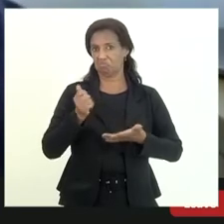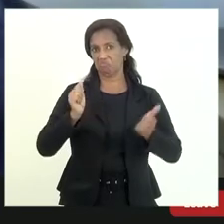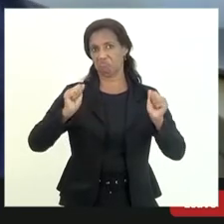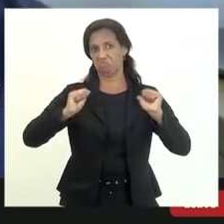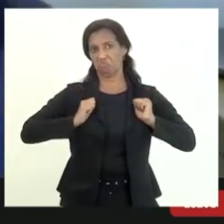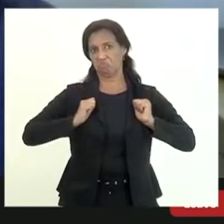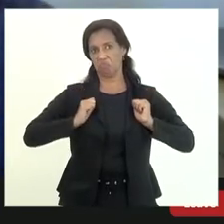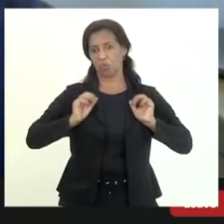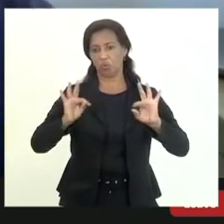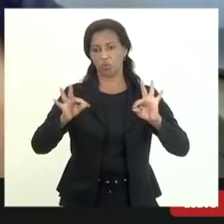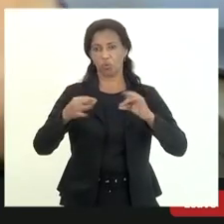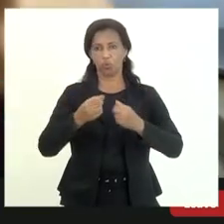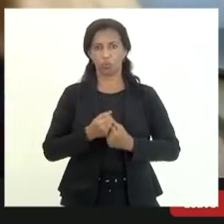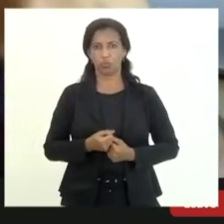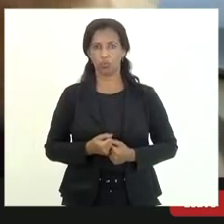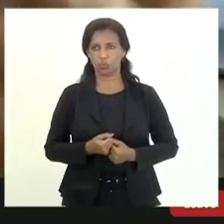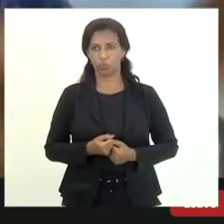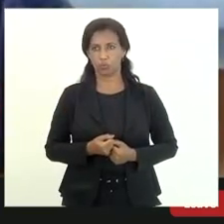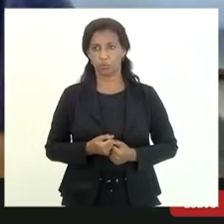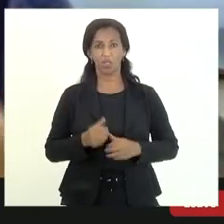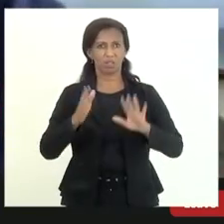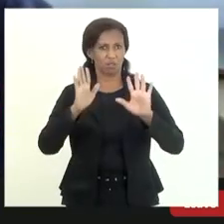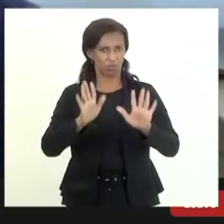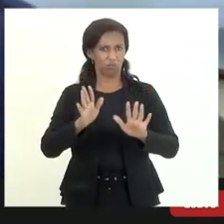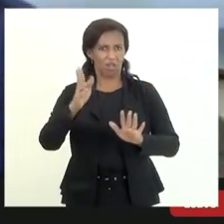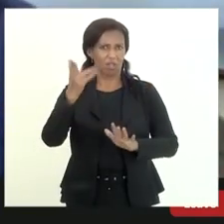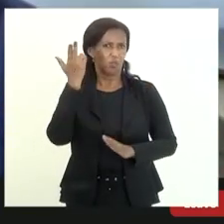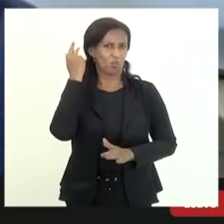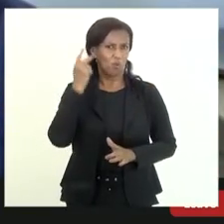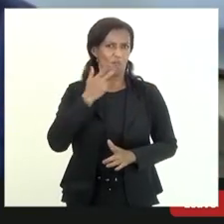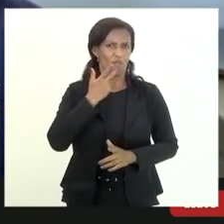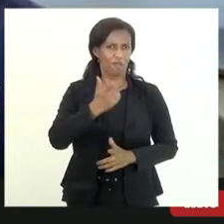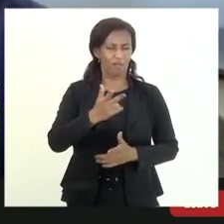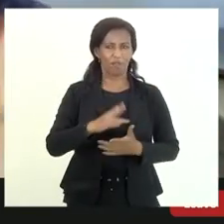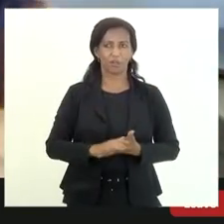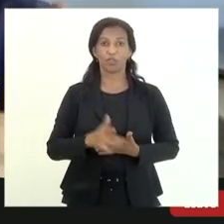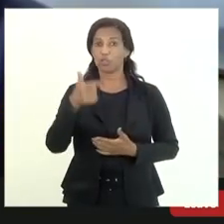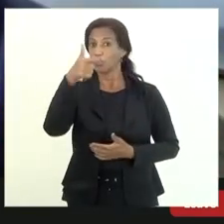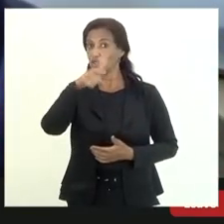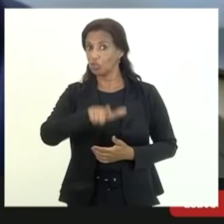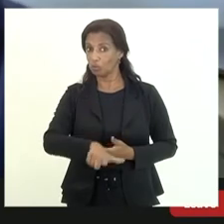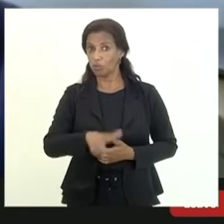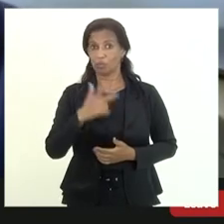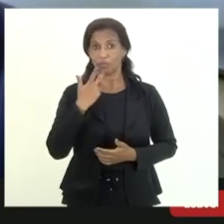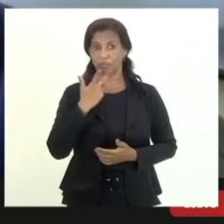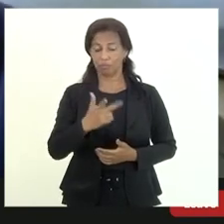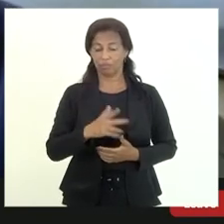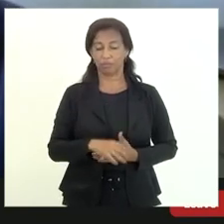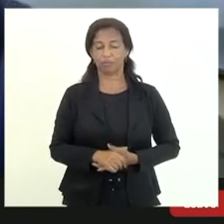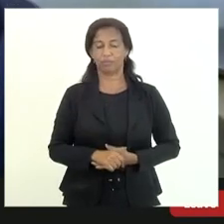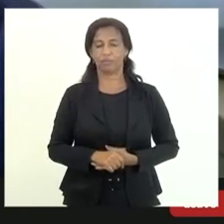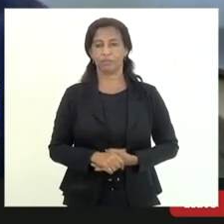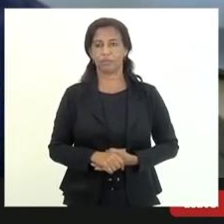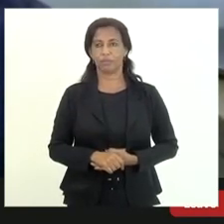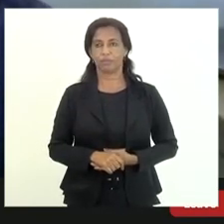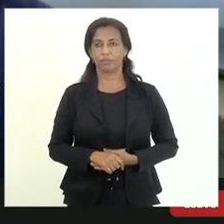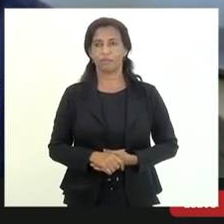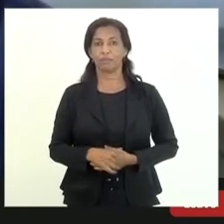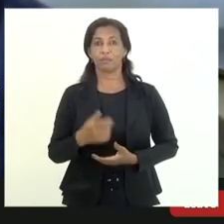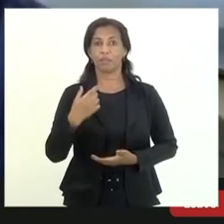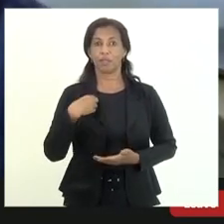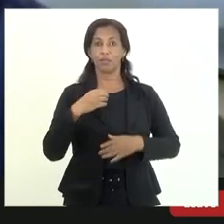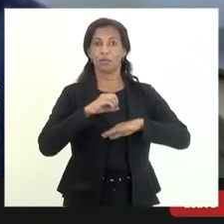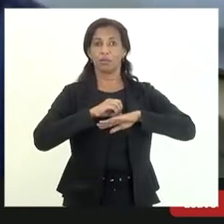não vou levantar já que foi bem levantado pelo deputado levantou ele novamente essa questão eu vou